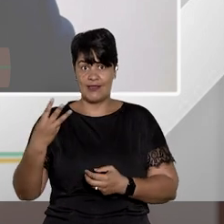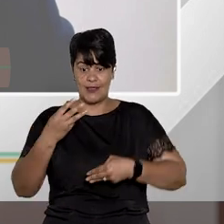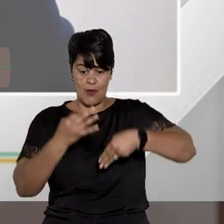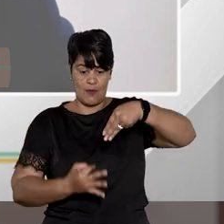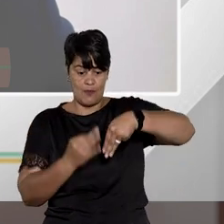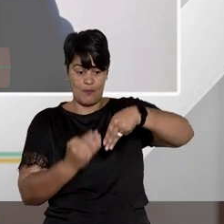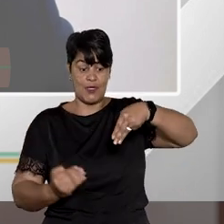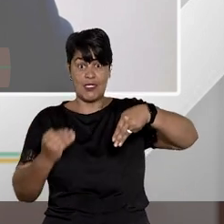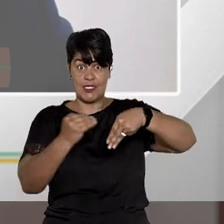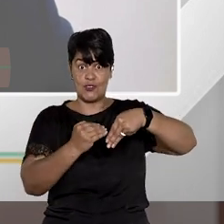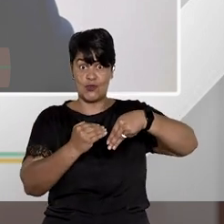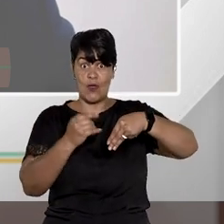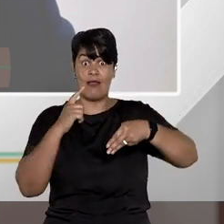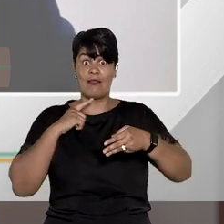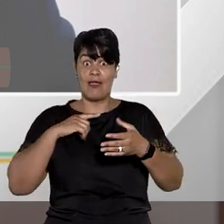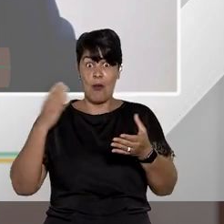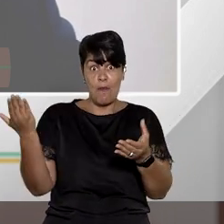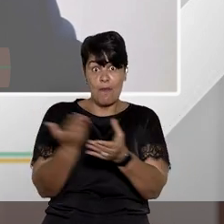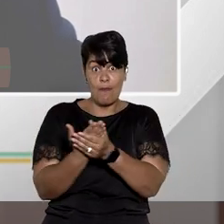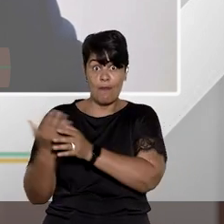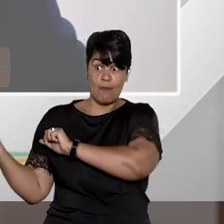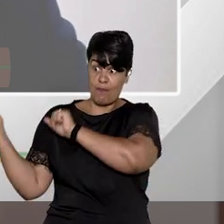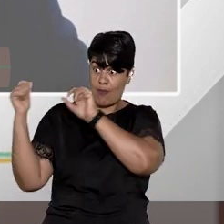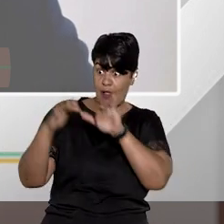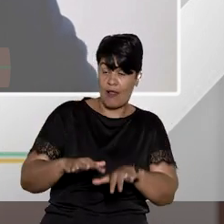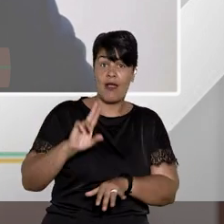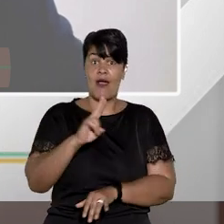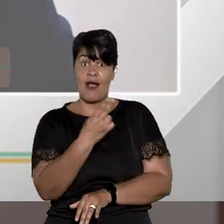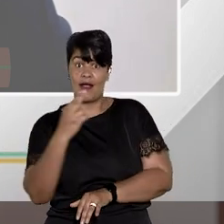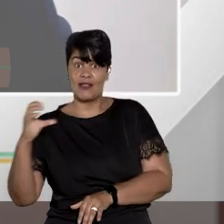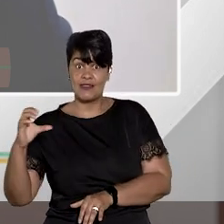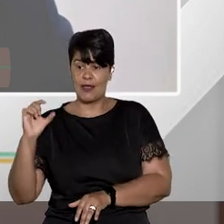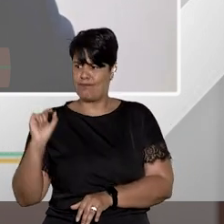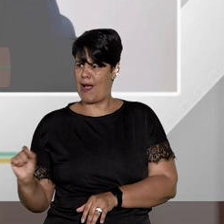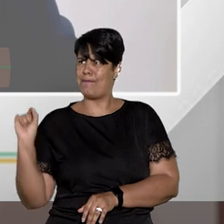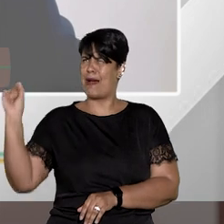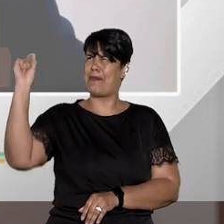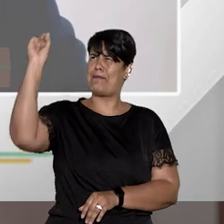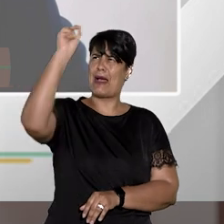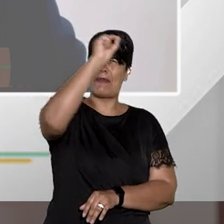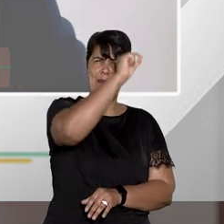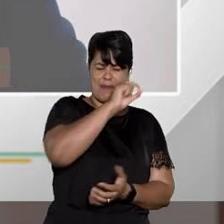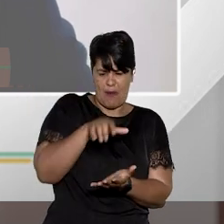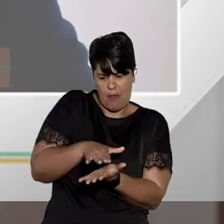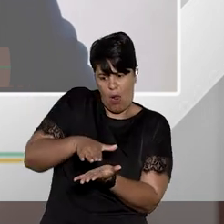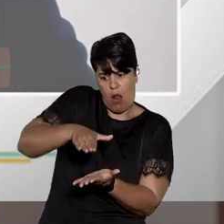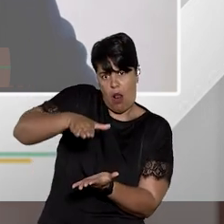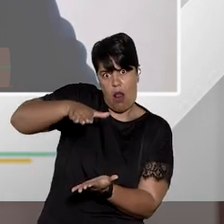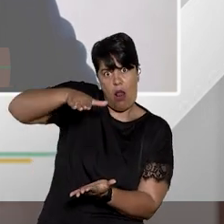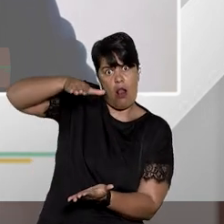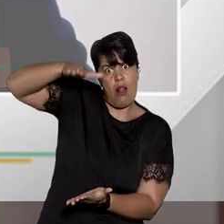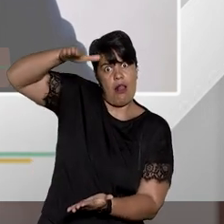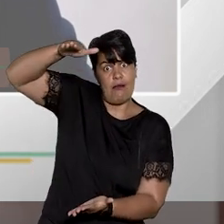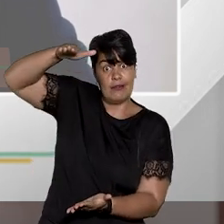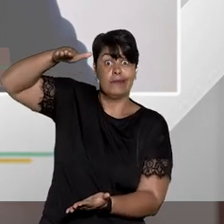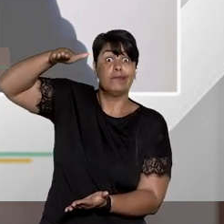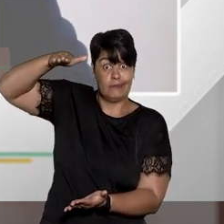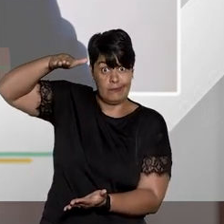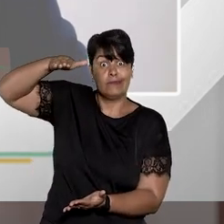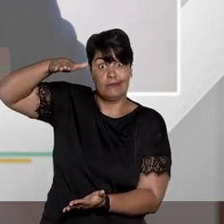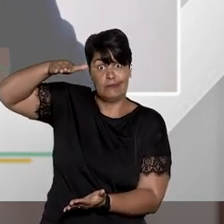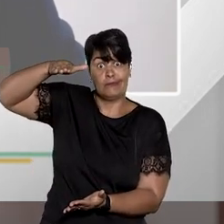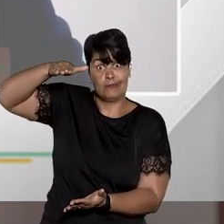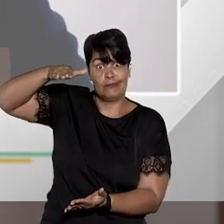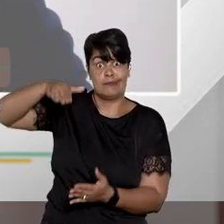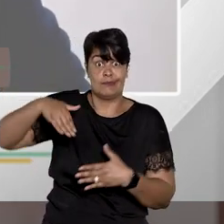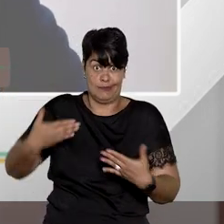os cantos deste país. Dos 27 tribunais de justiça, dos 6 tribunais regionais federais, chegam habeas corpus aos montes,